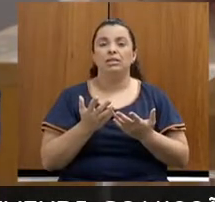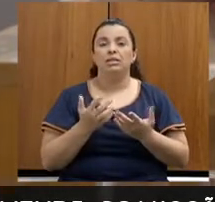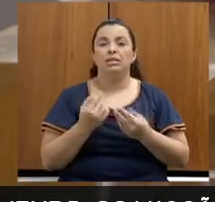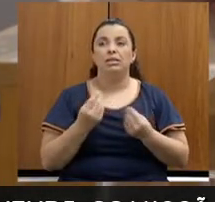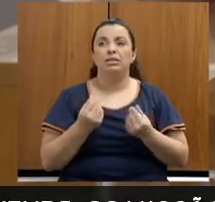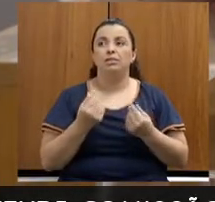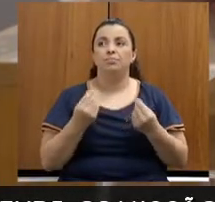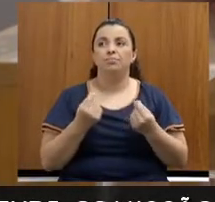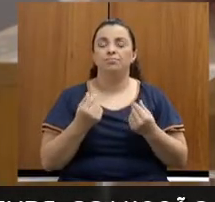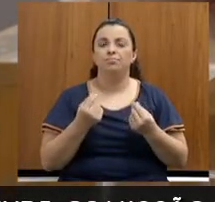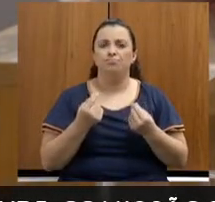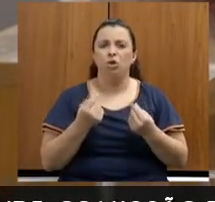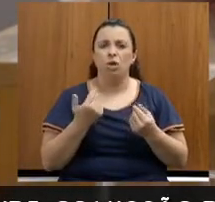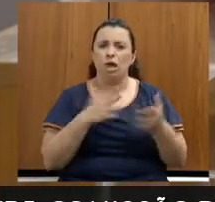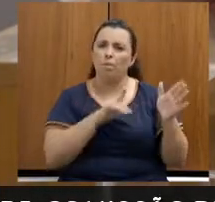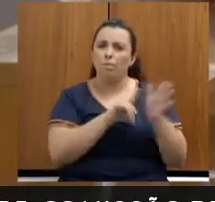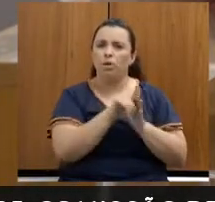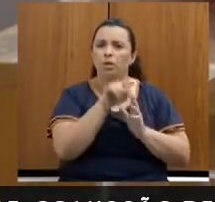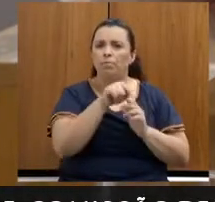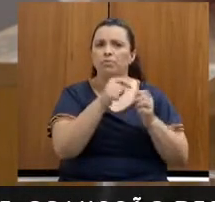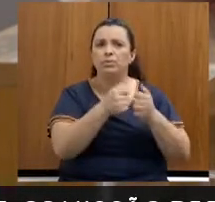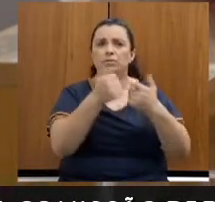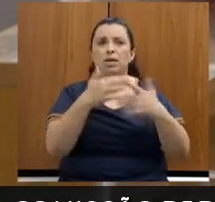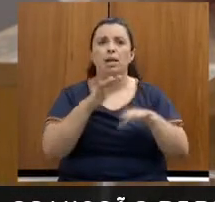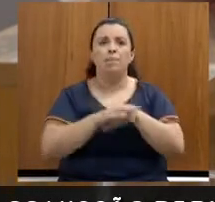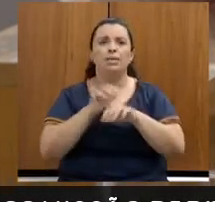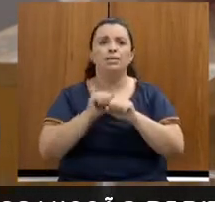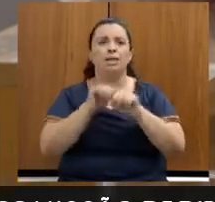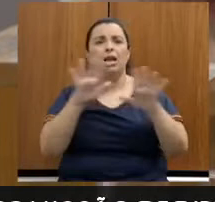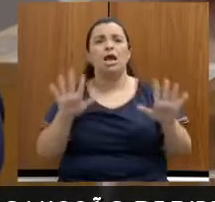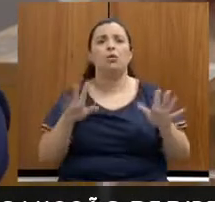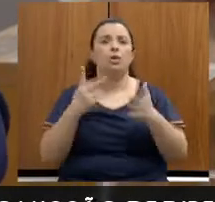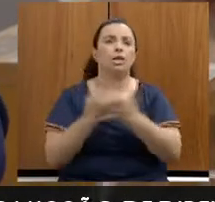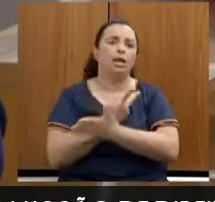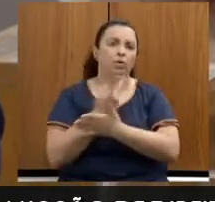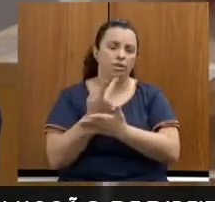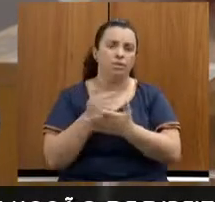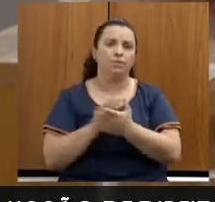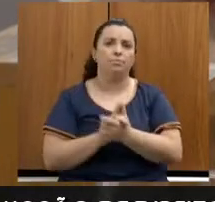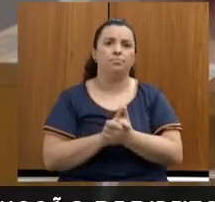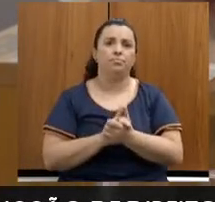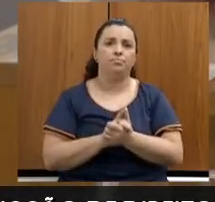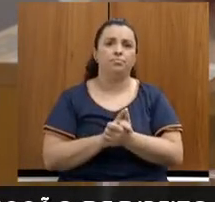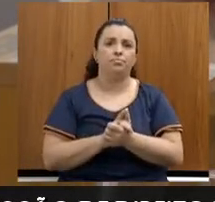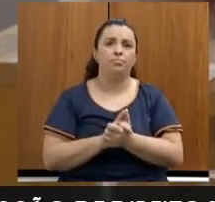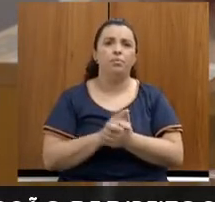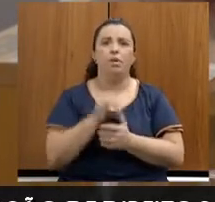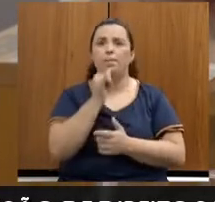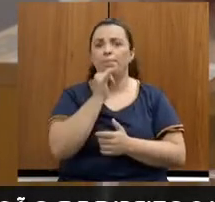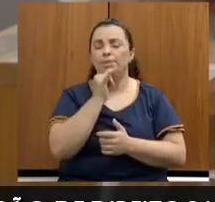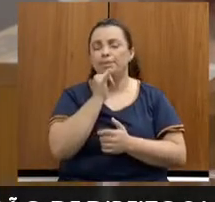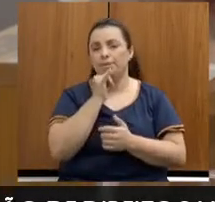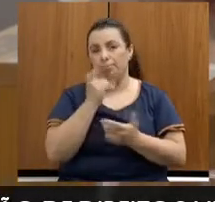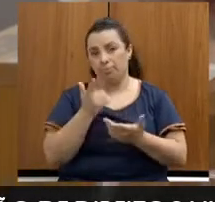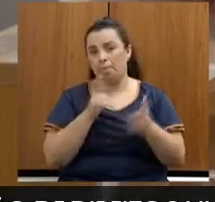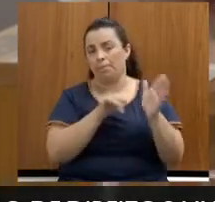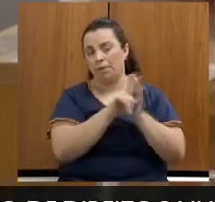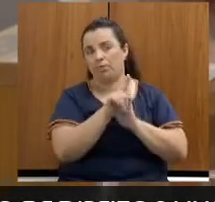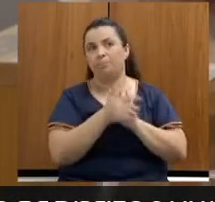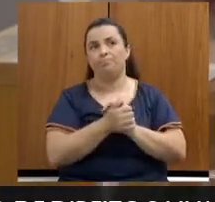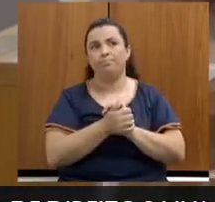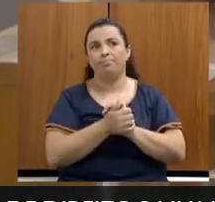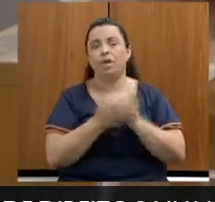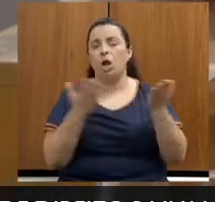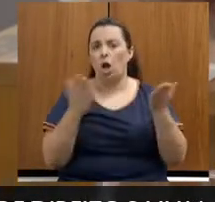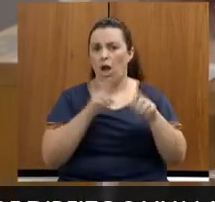bem claro o que está acontecendo. Uma das perguntas é, nesta pandemia, a